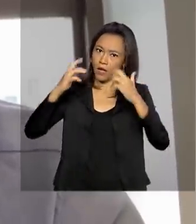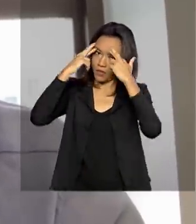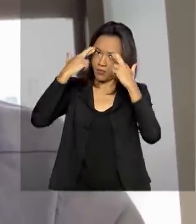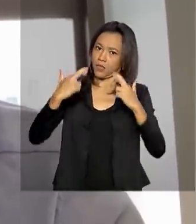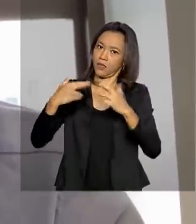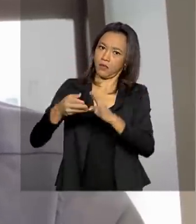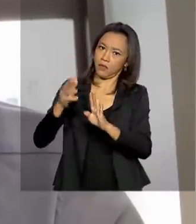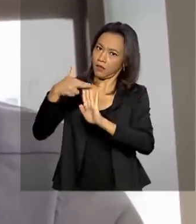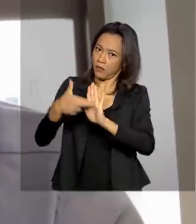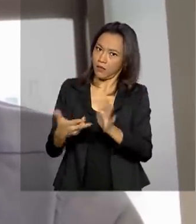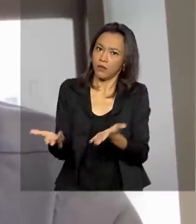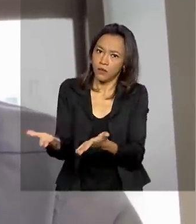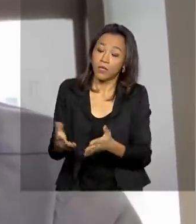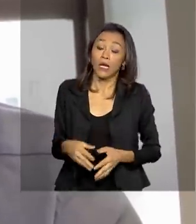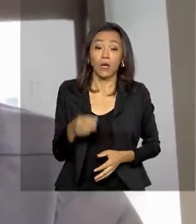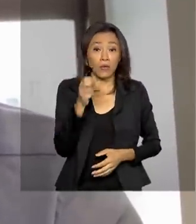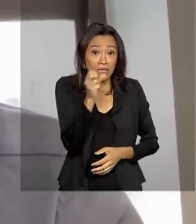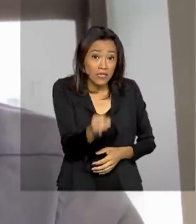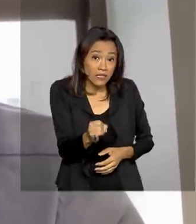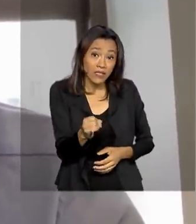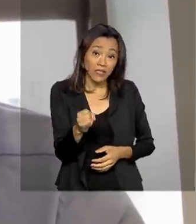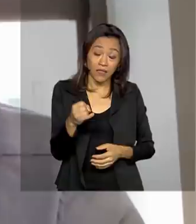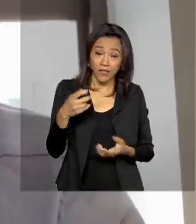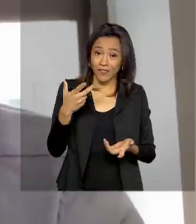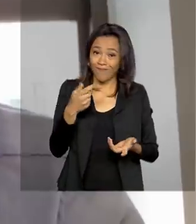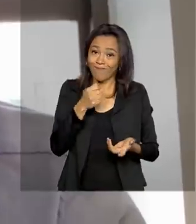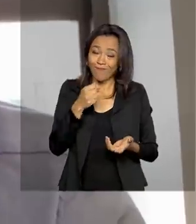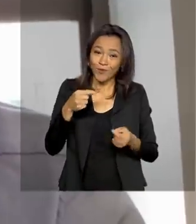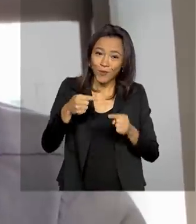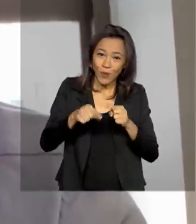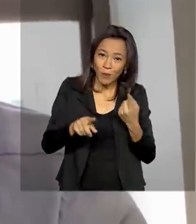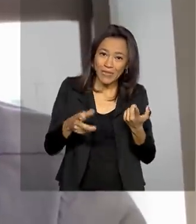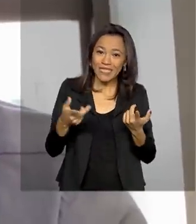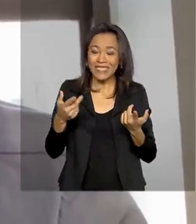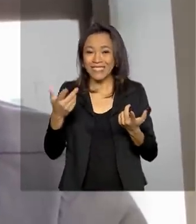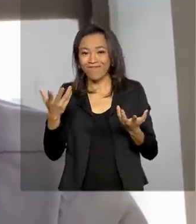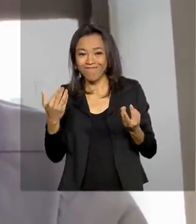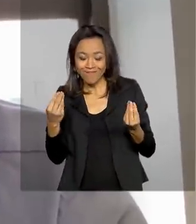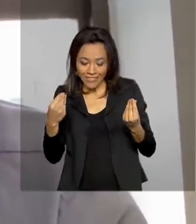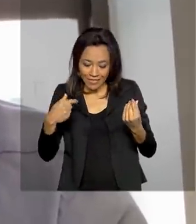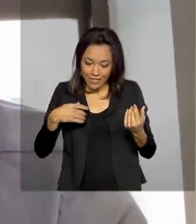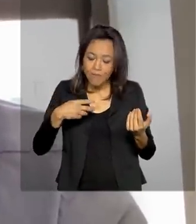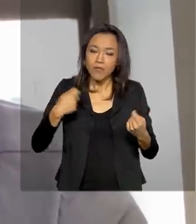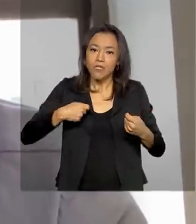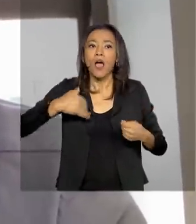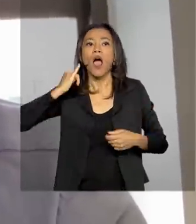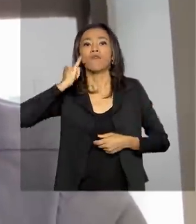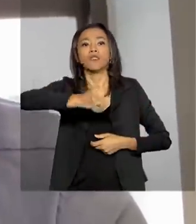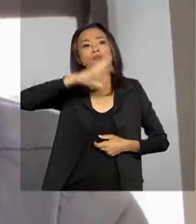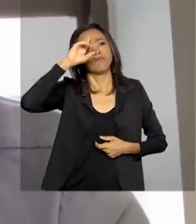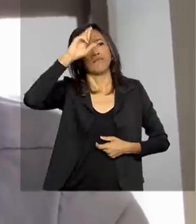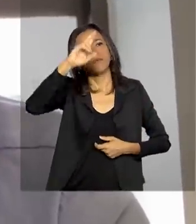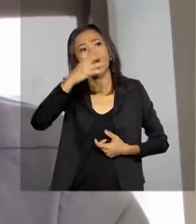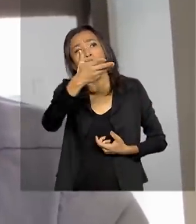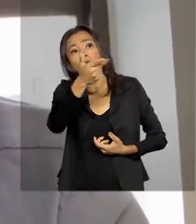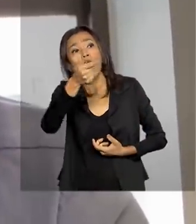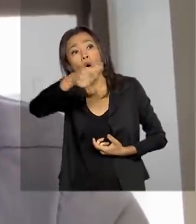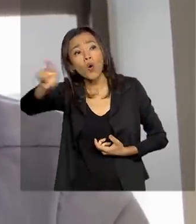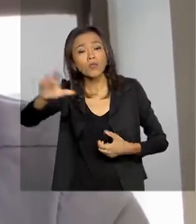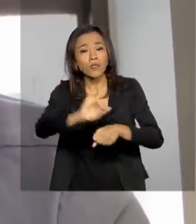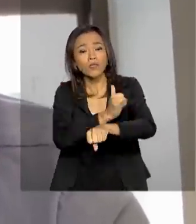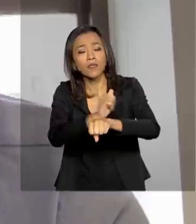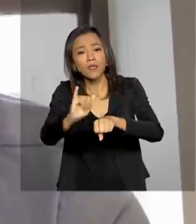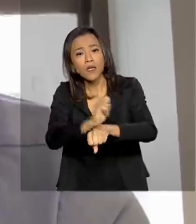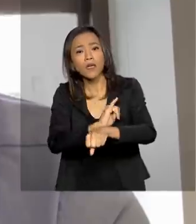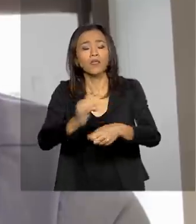equipamento de proteção individual não tem sido adequado, o empregado tem que comunicar ao empregador para que ele adote outros